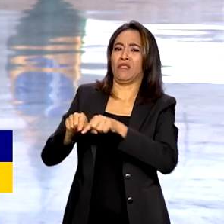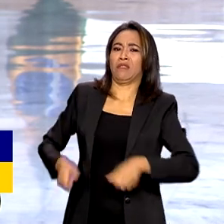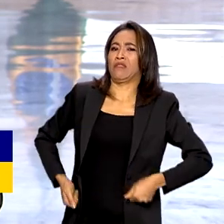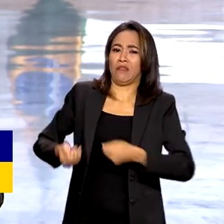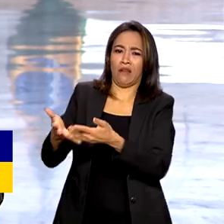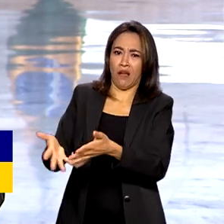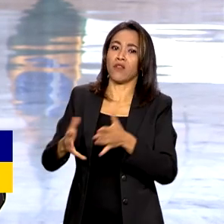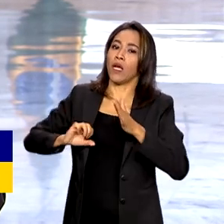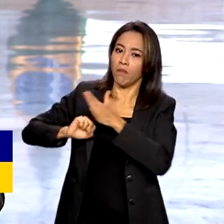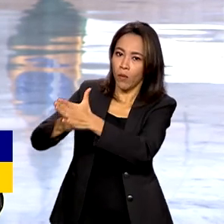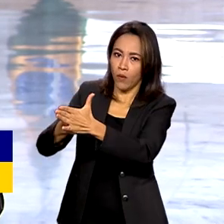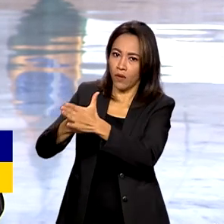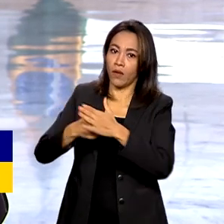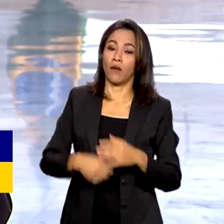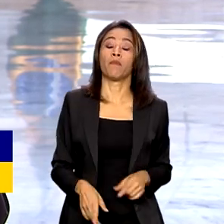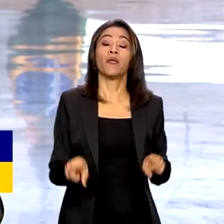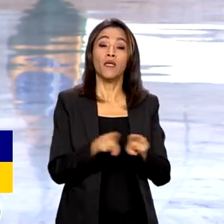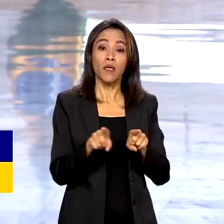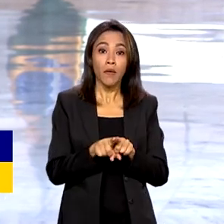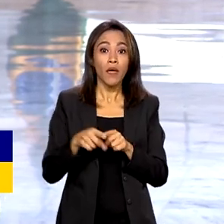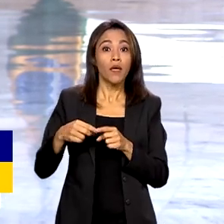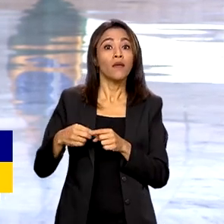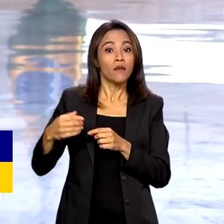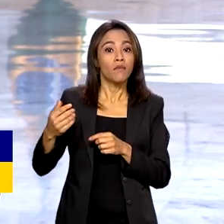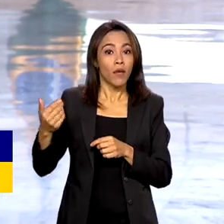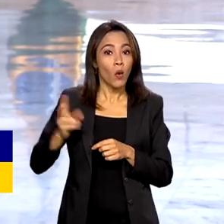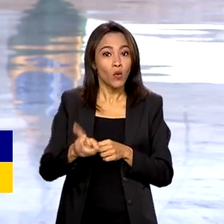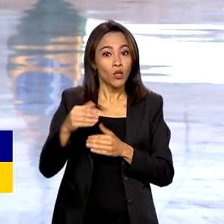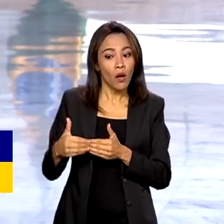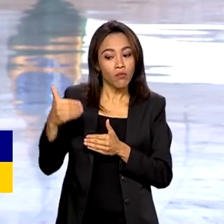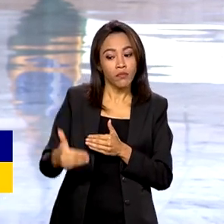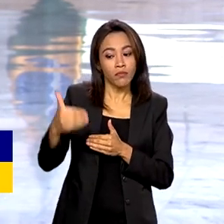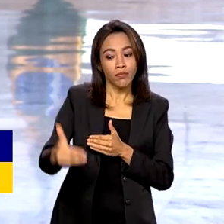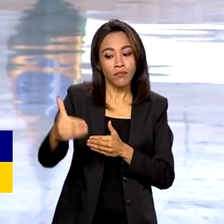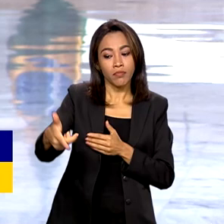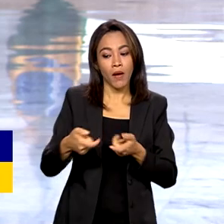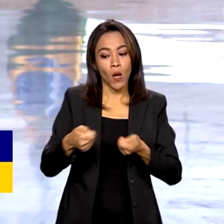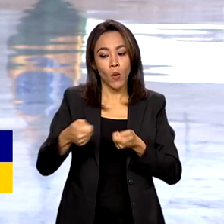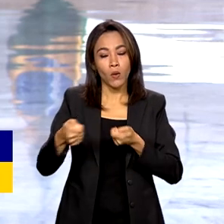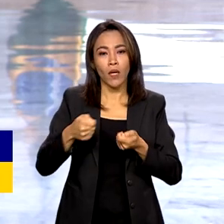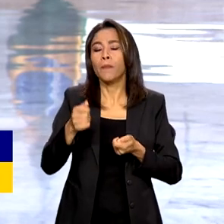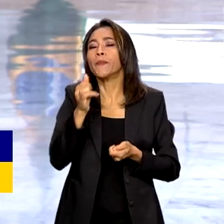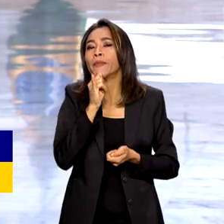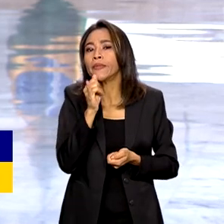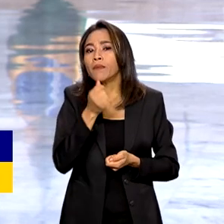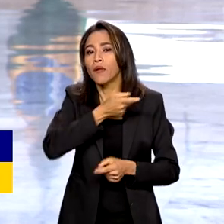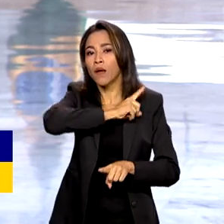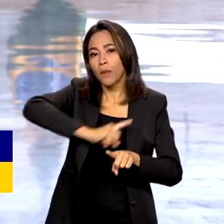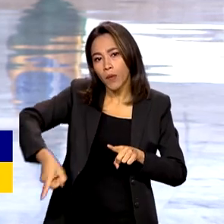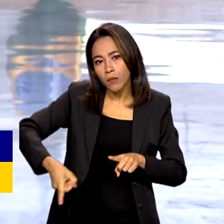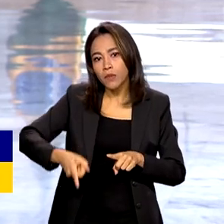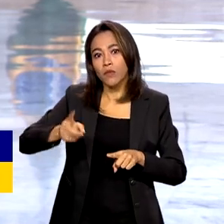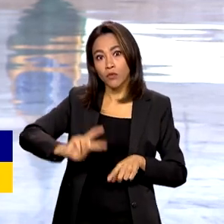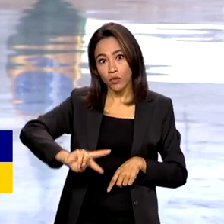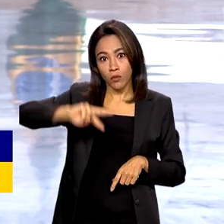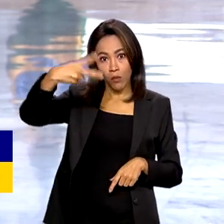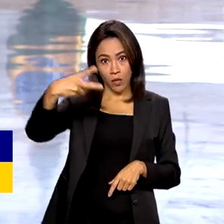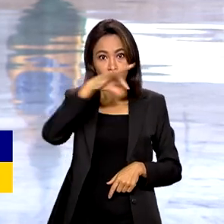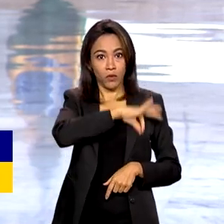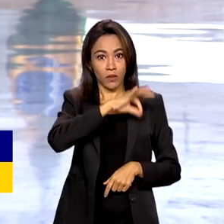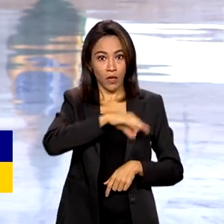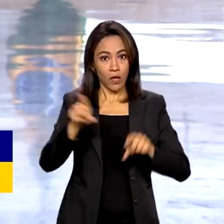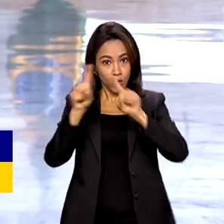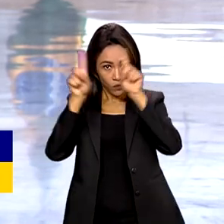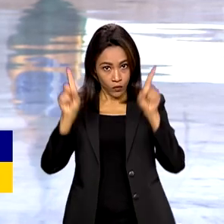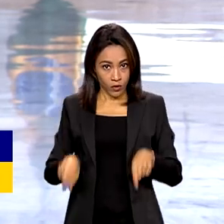medidas automáticas nos anos seguintes para retomar o controle, como por exemplo a proibição de aumento para o funcionalismo público.